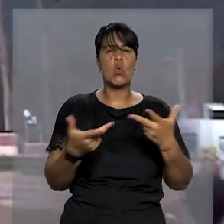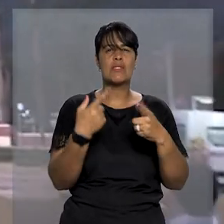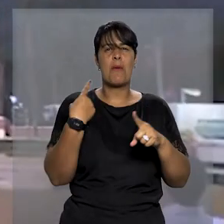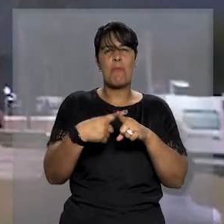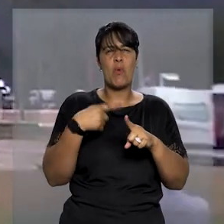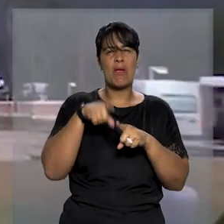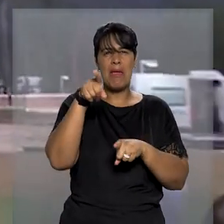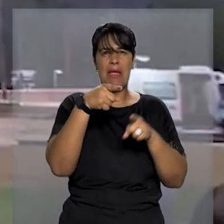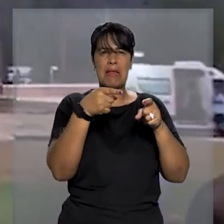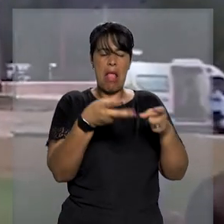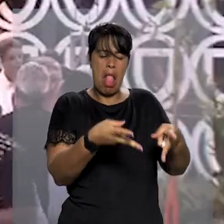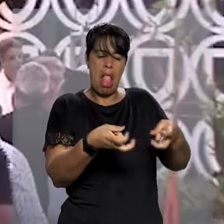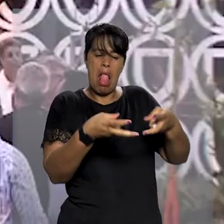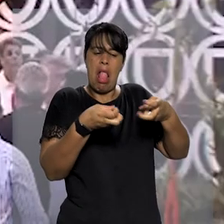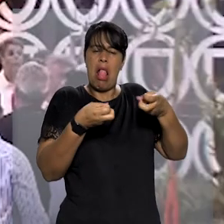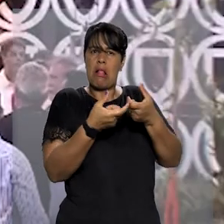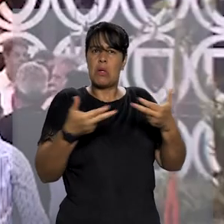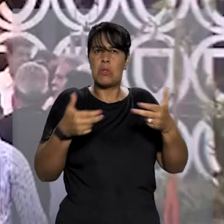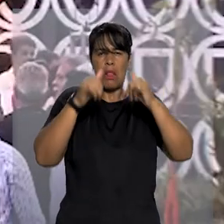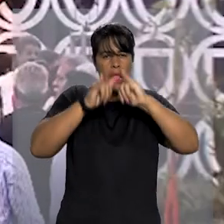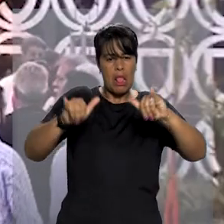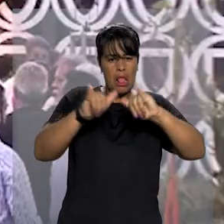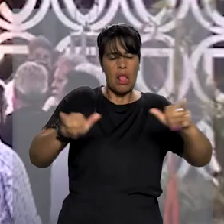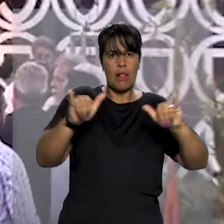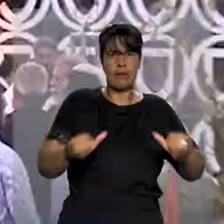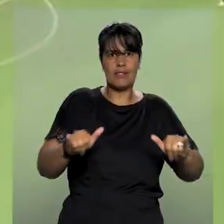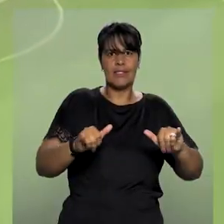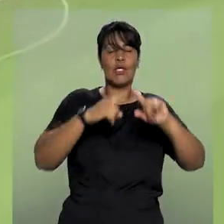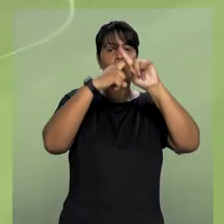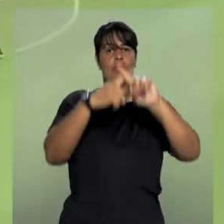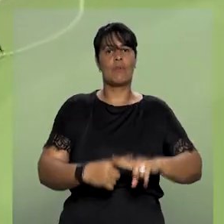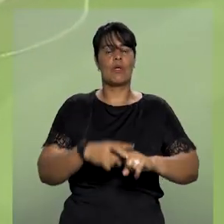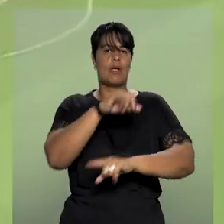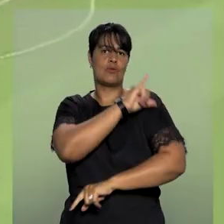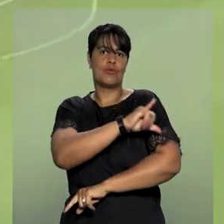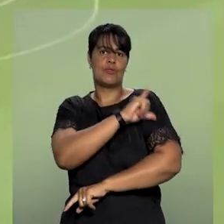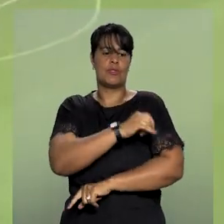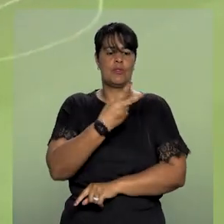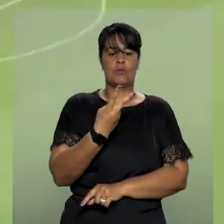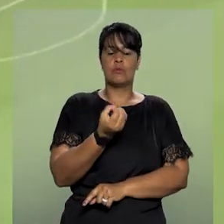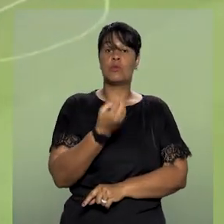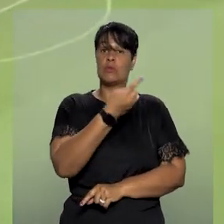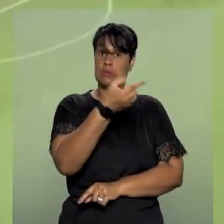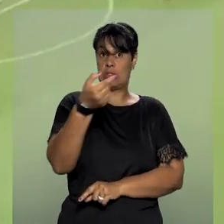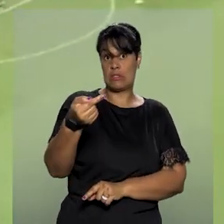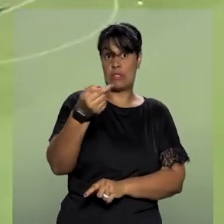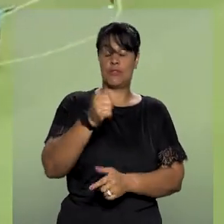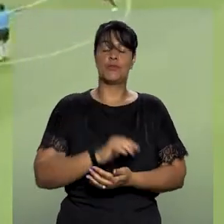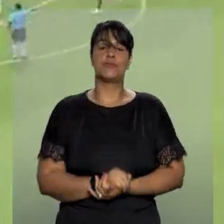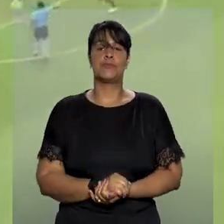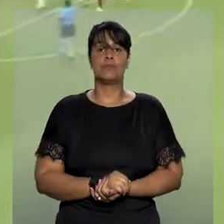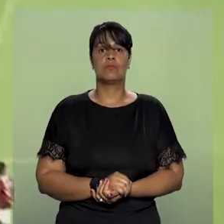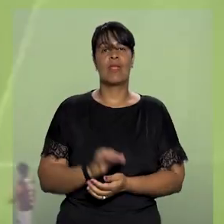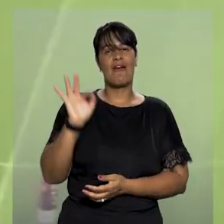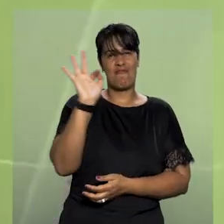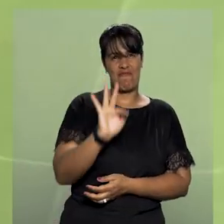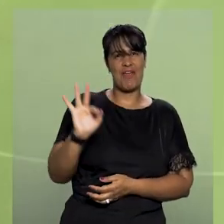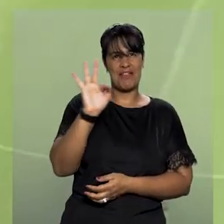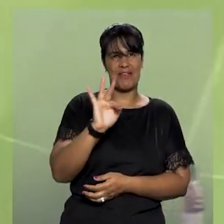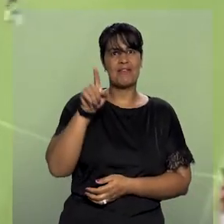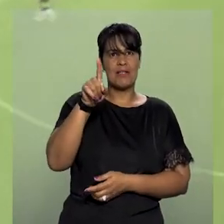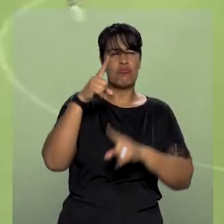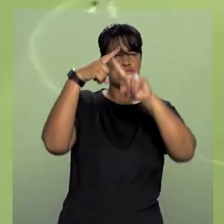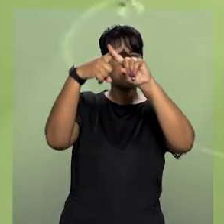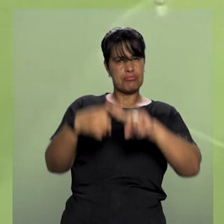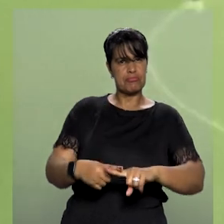Flamengo sobre a exploração de espaços de publicidade nos Jogos do Campeonato Estadual do Rio de Janeiro de 2017. A